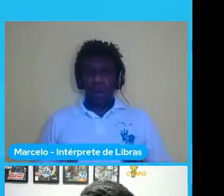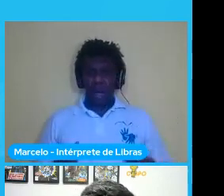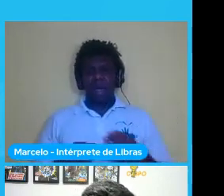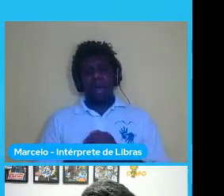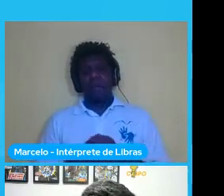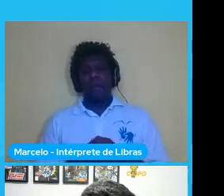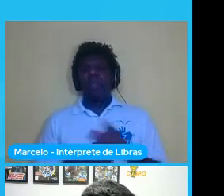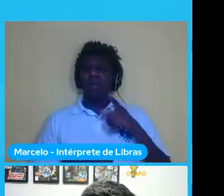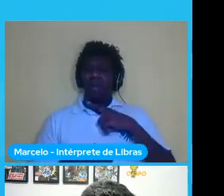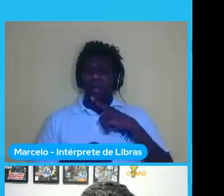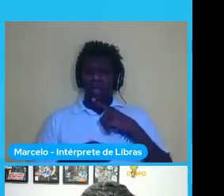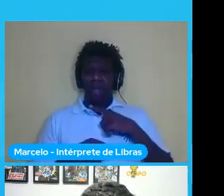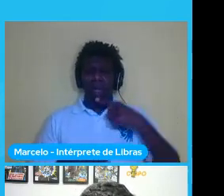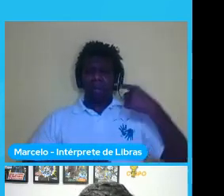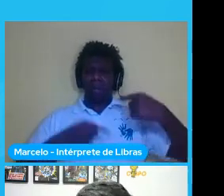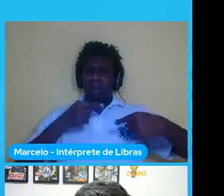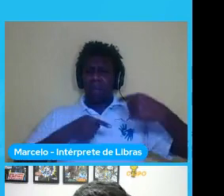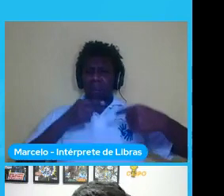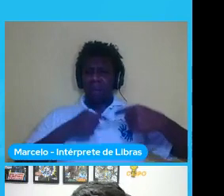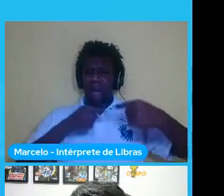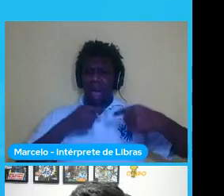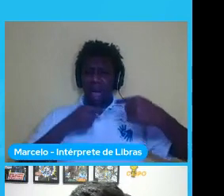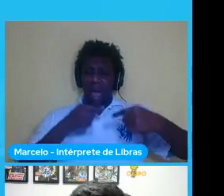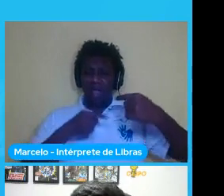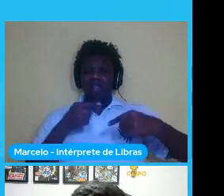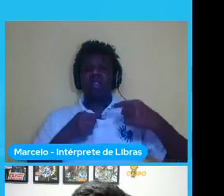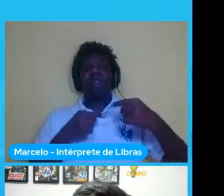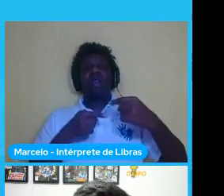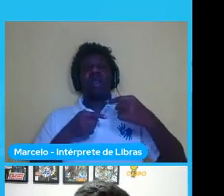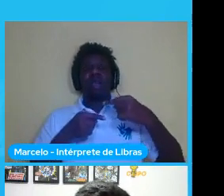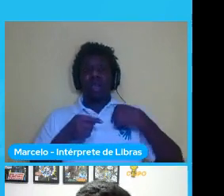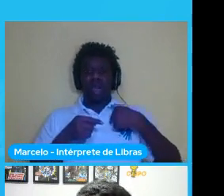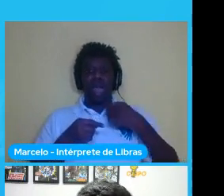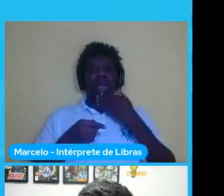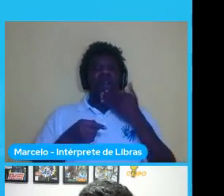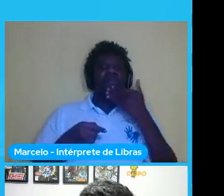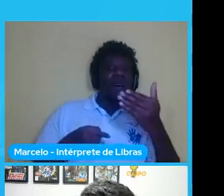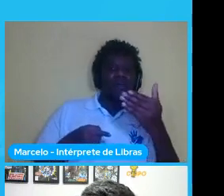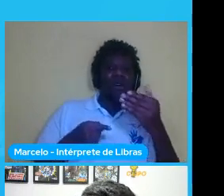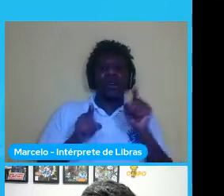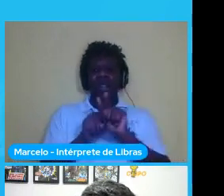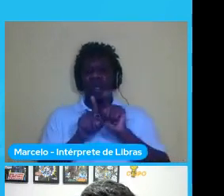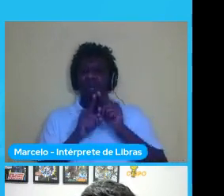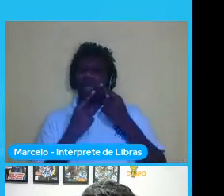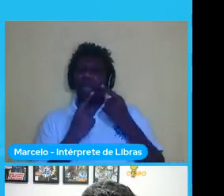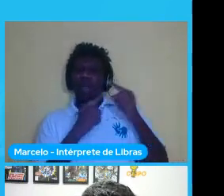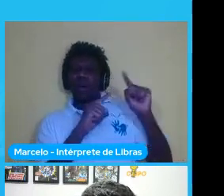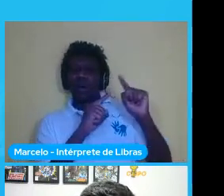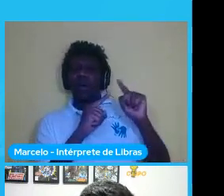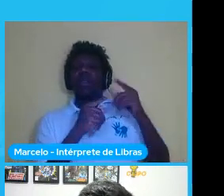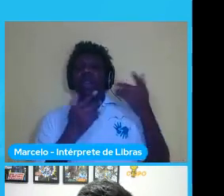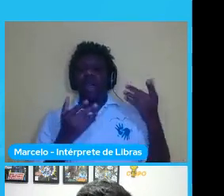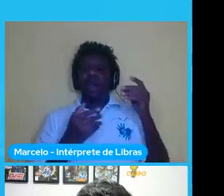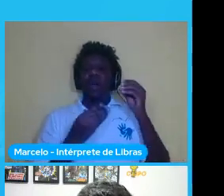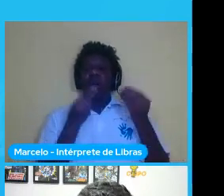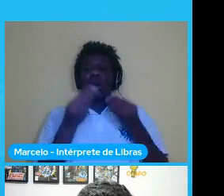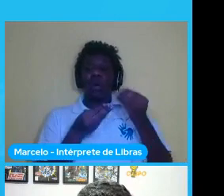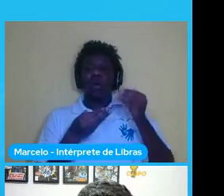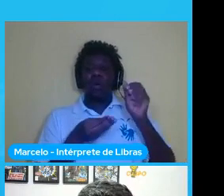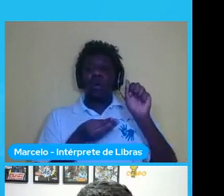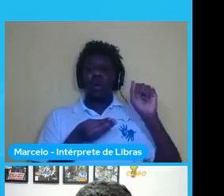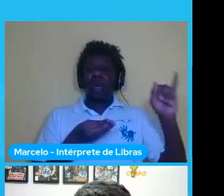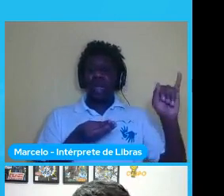debate e exemplos prós e contras como a inteligência artificial ela pode eliminar ou agravar